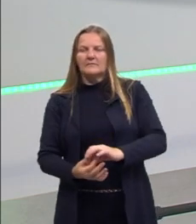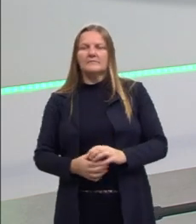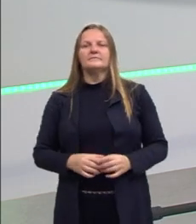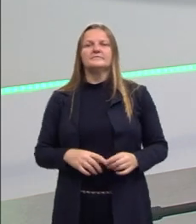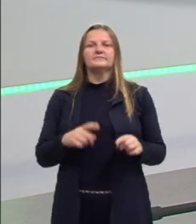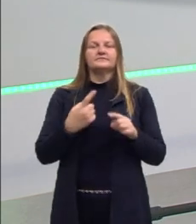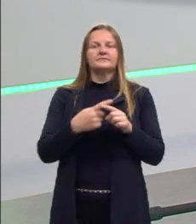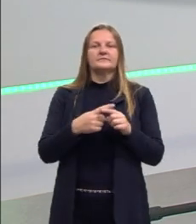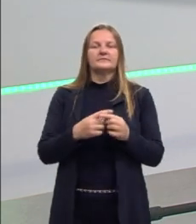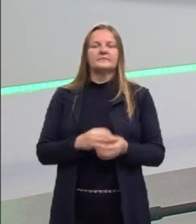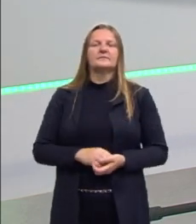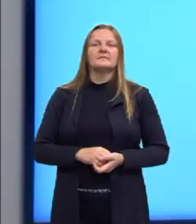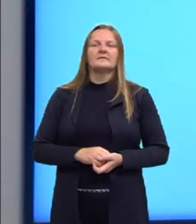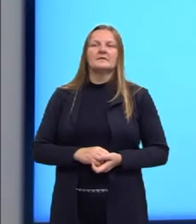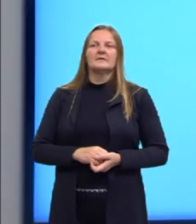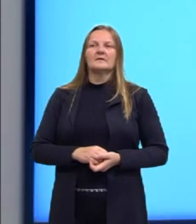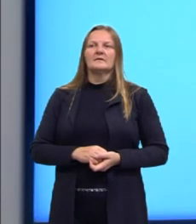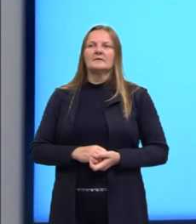período.